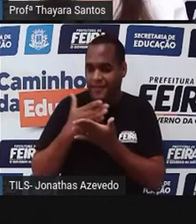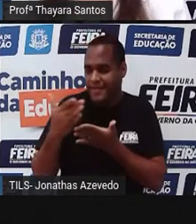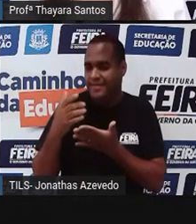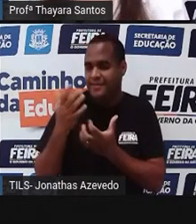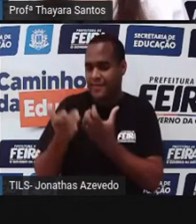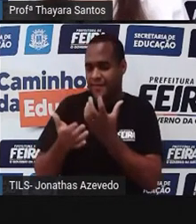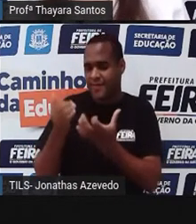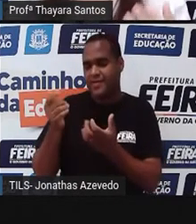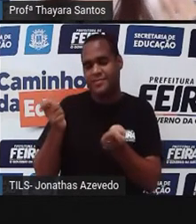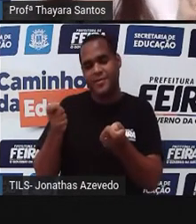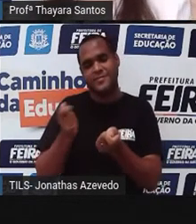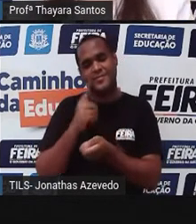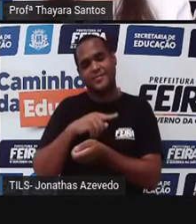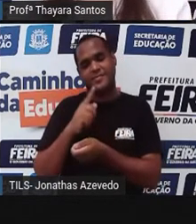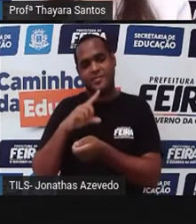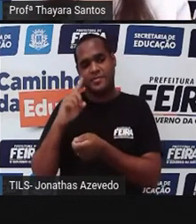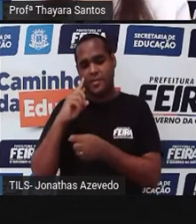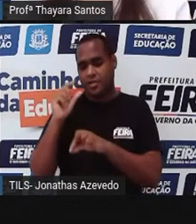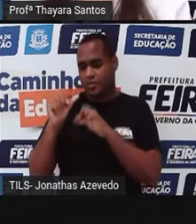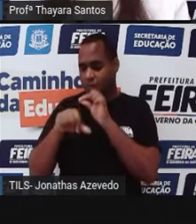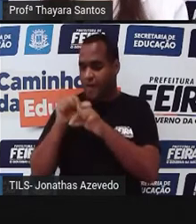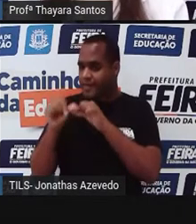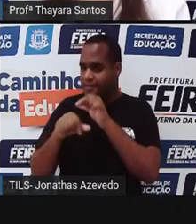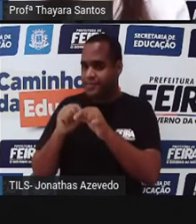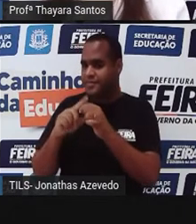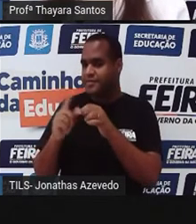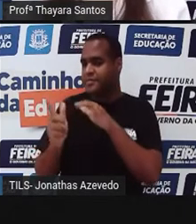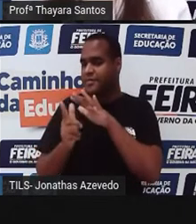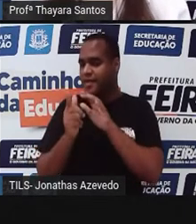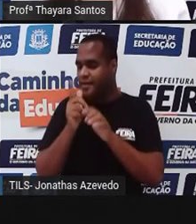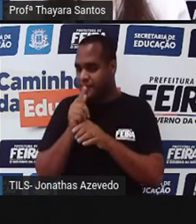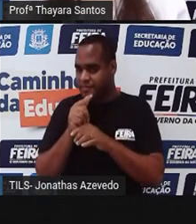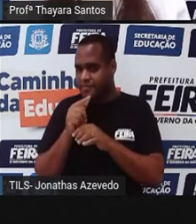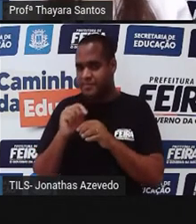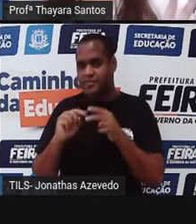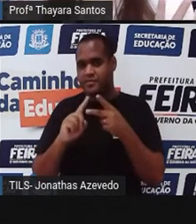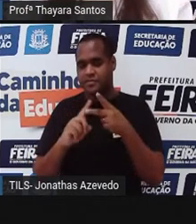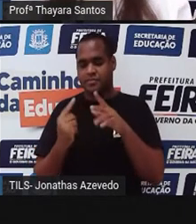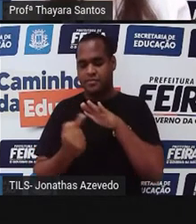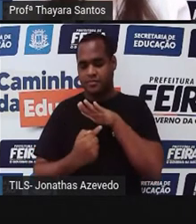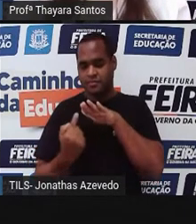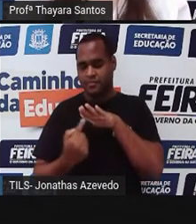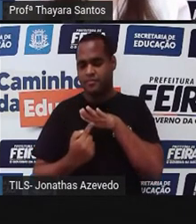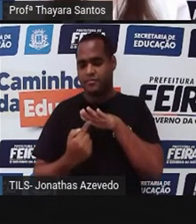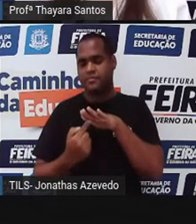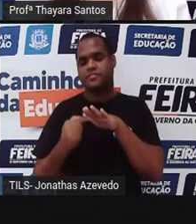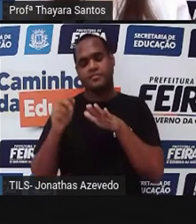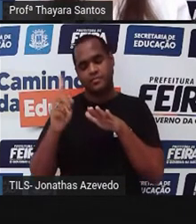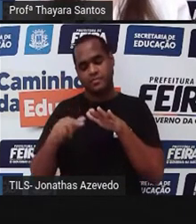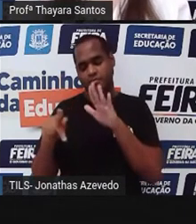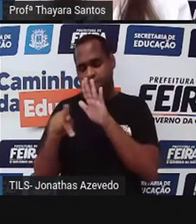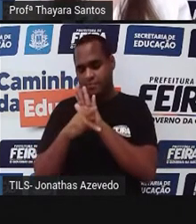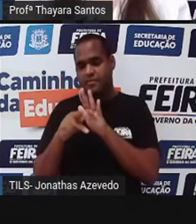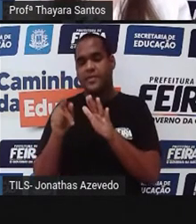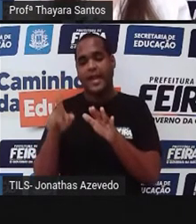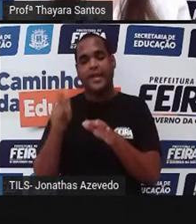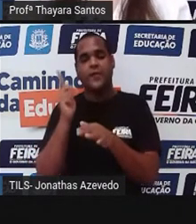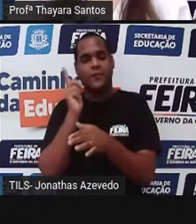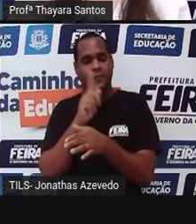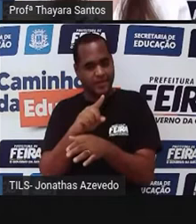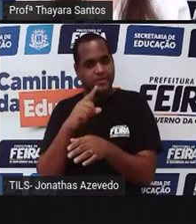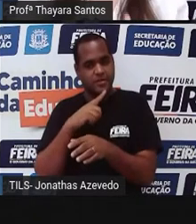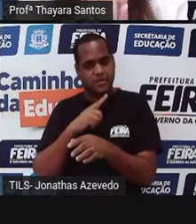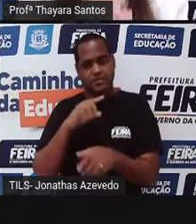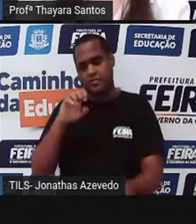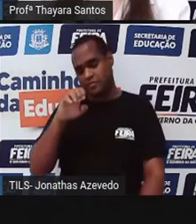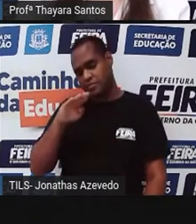entrando em ebulição. Está passando do estado líquido para o estado gasoso. E para ela conseguir entrar em